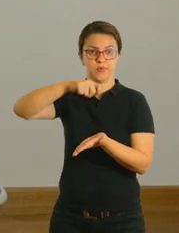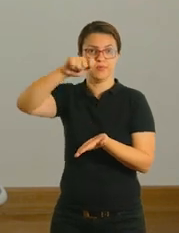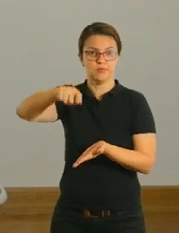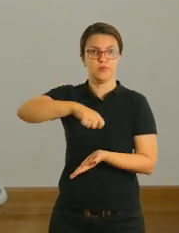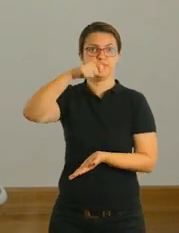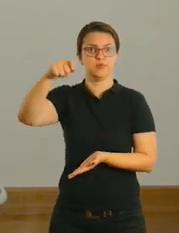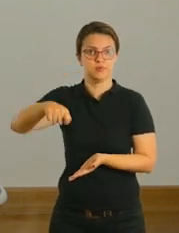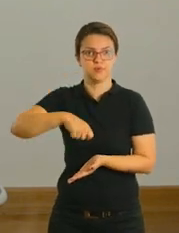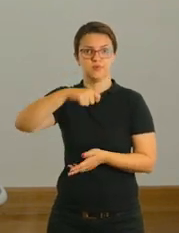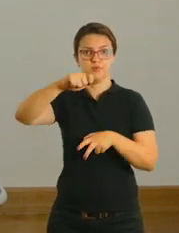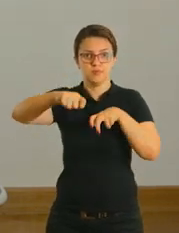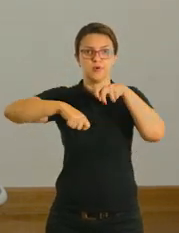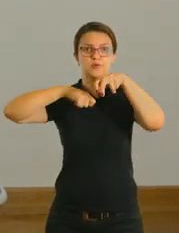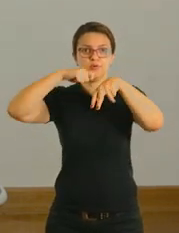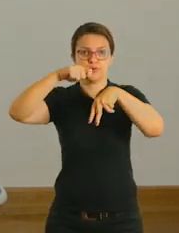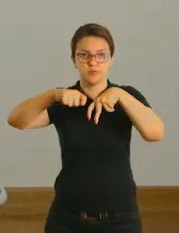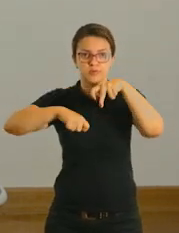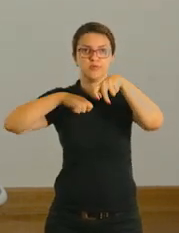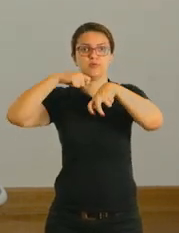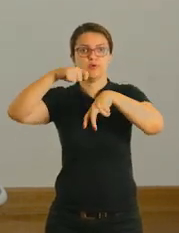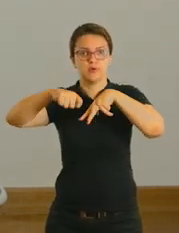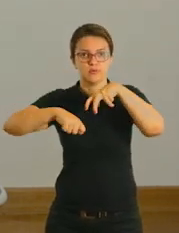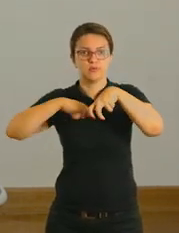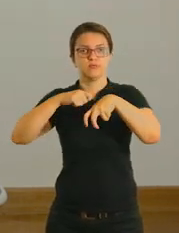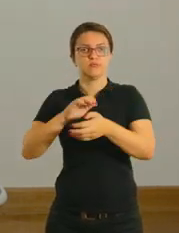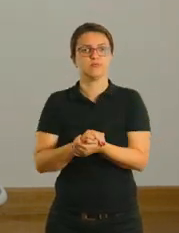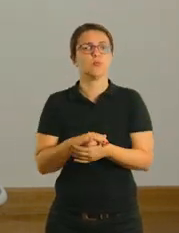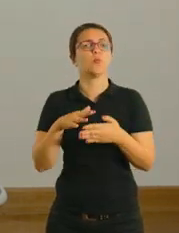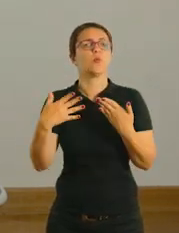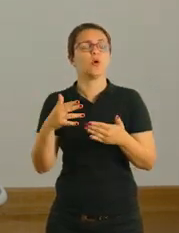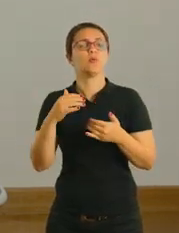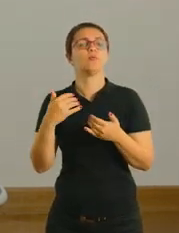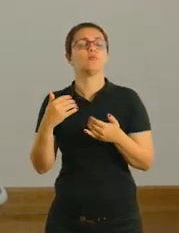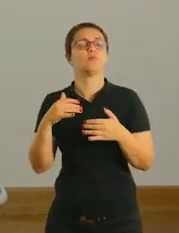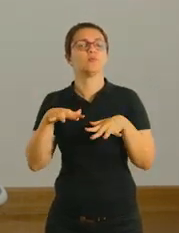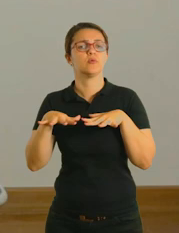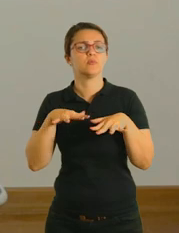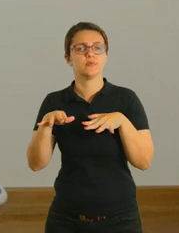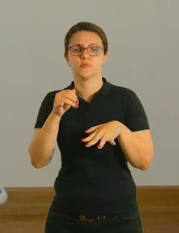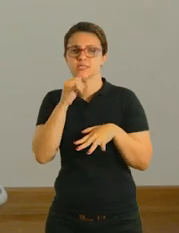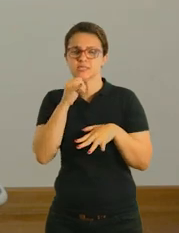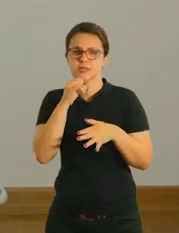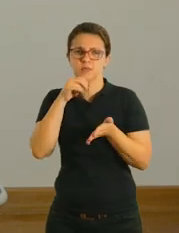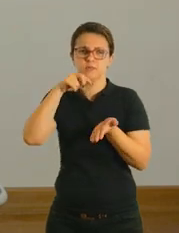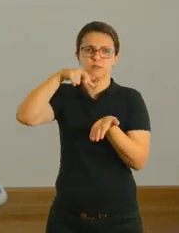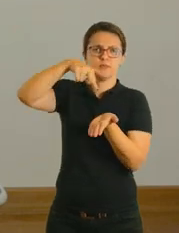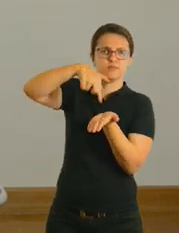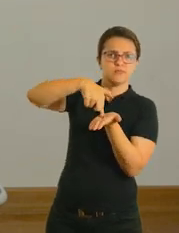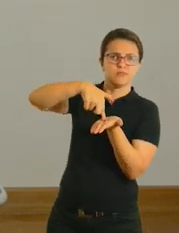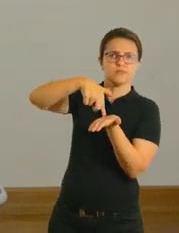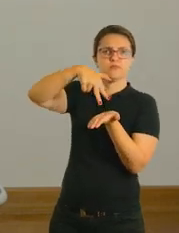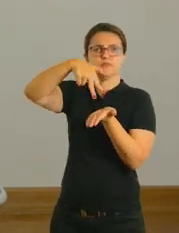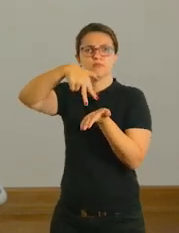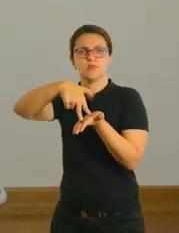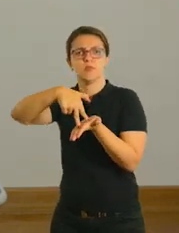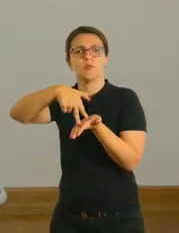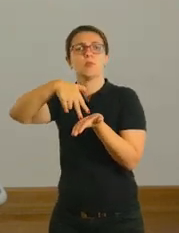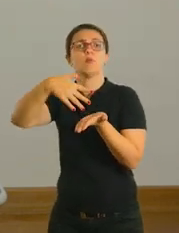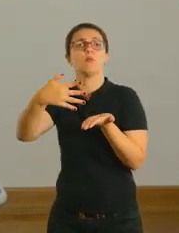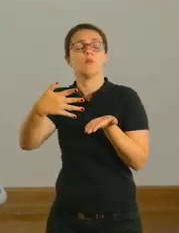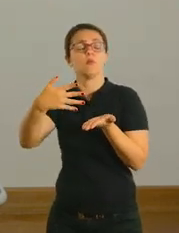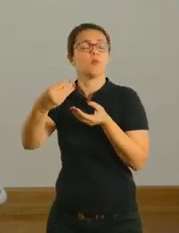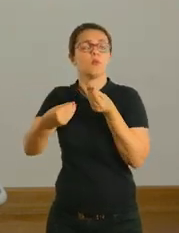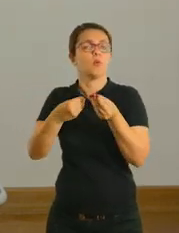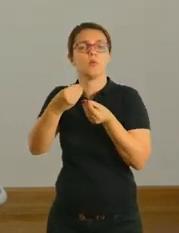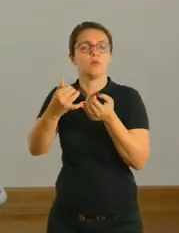brincando com essas brincadeiras aqui? Hein? Você sabe me dizer qual que é? Pular em um pé só? Pular em dois